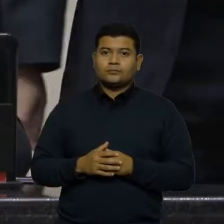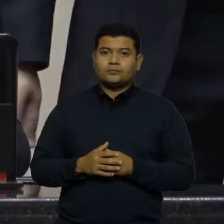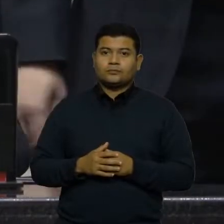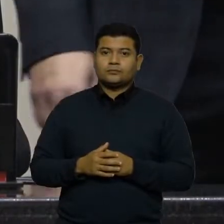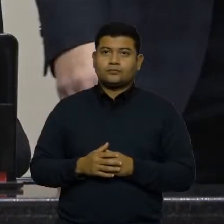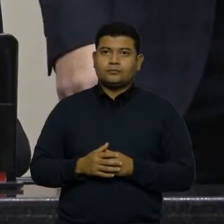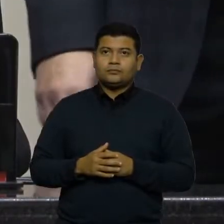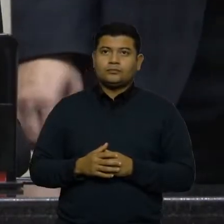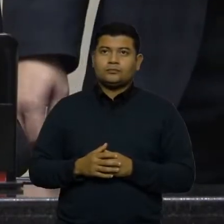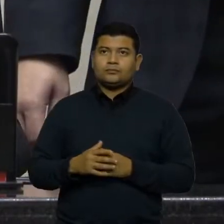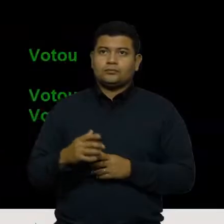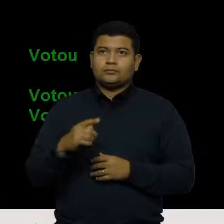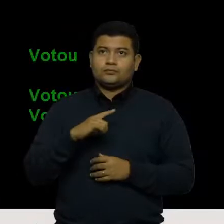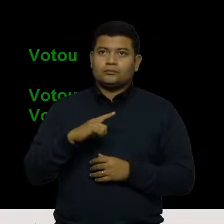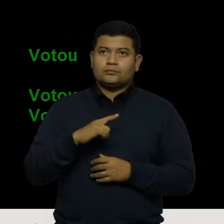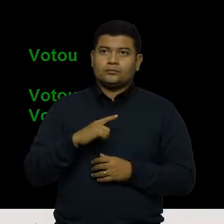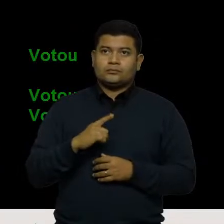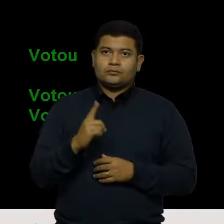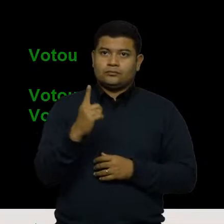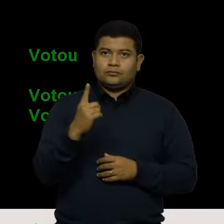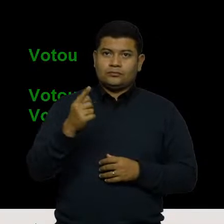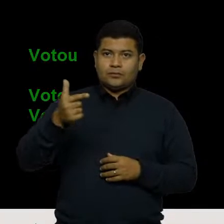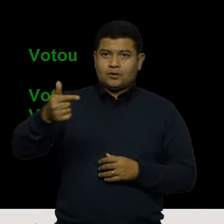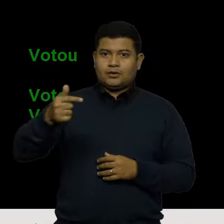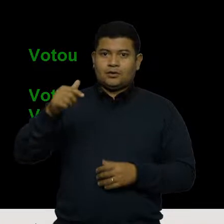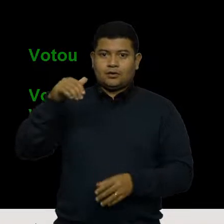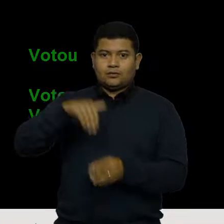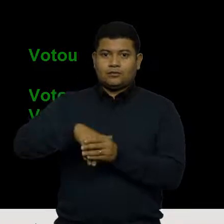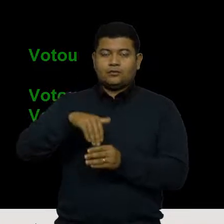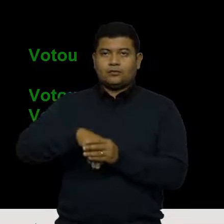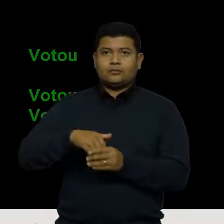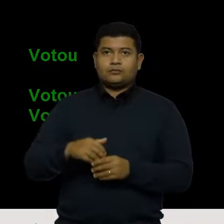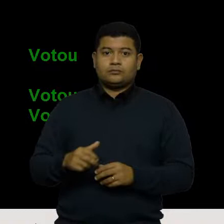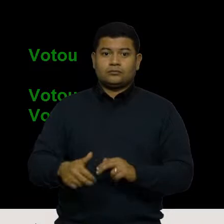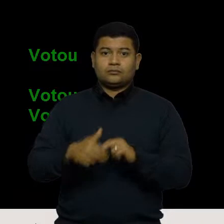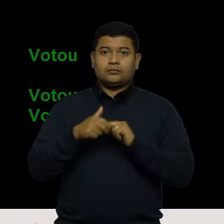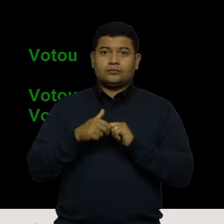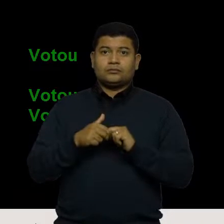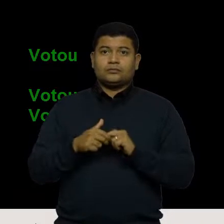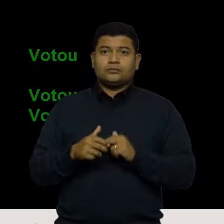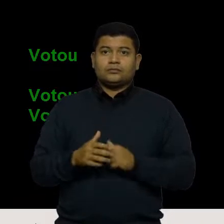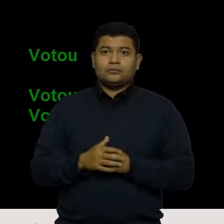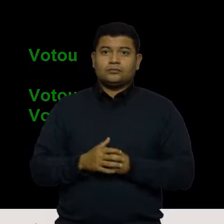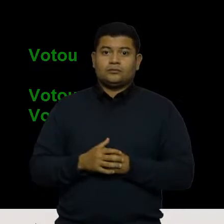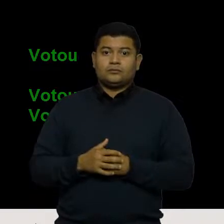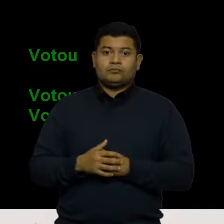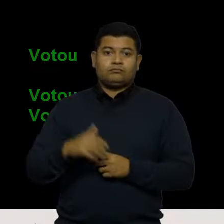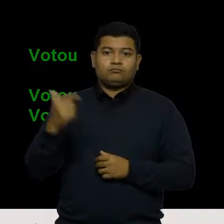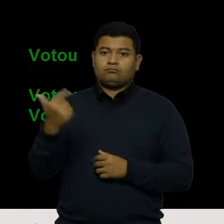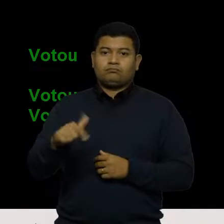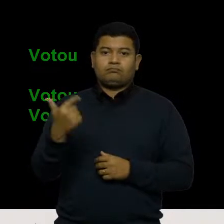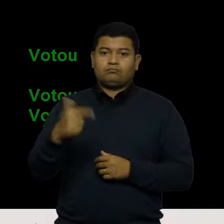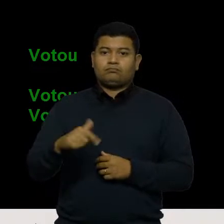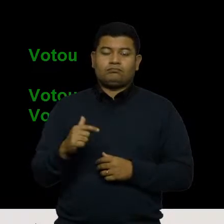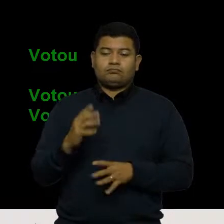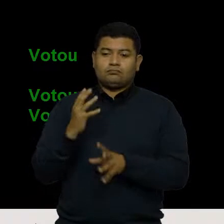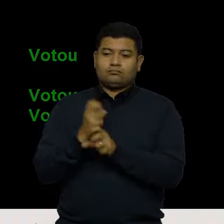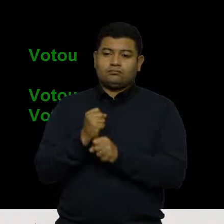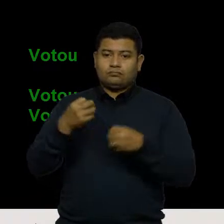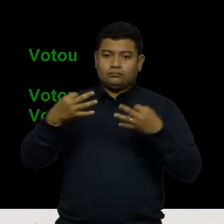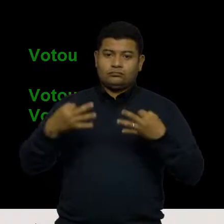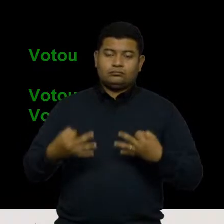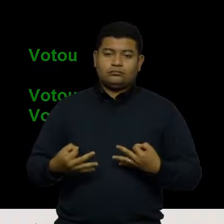Nós temos, senhores deputados, 17 votos no painel, portanto, nós não temos quórum para